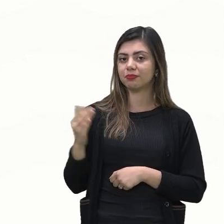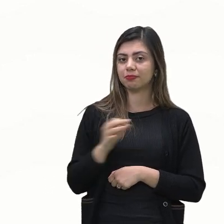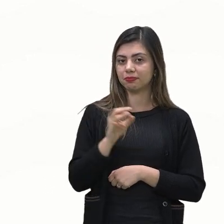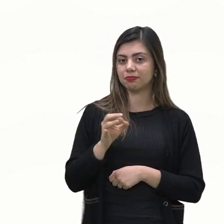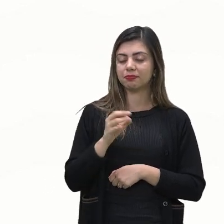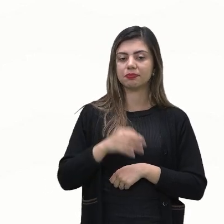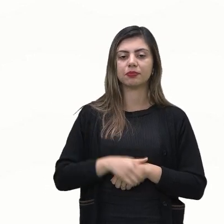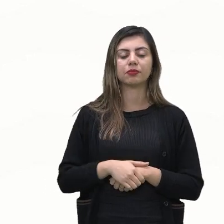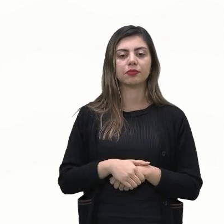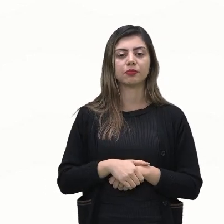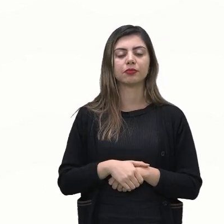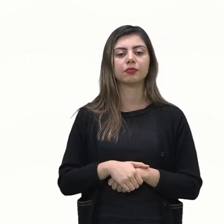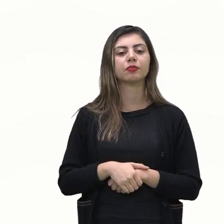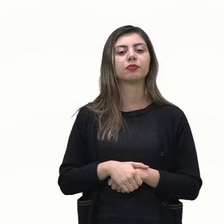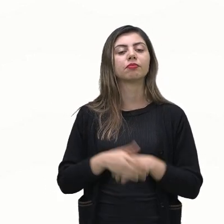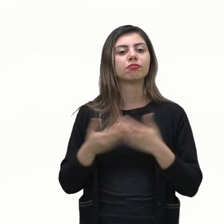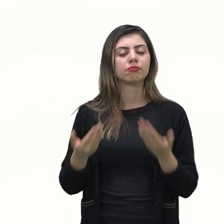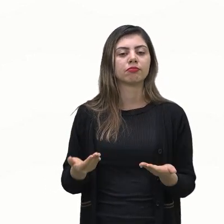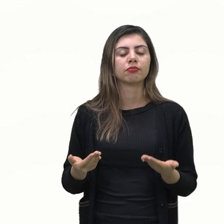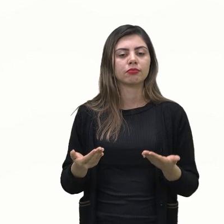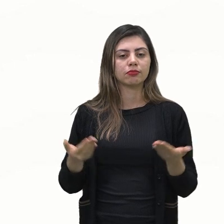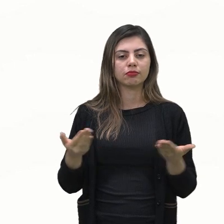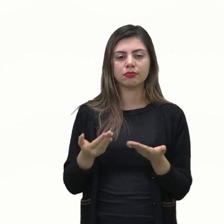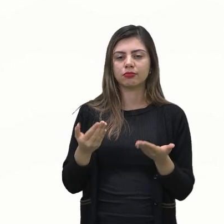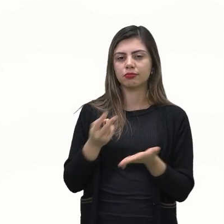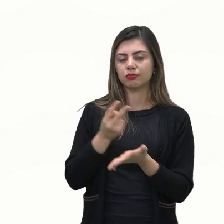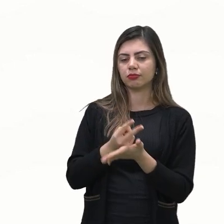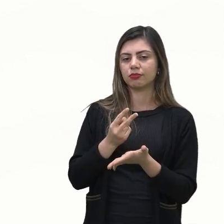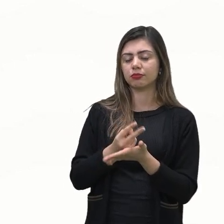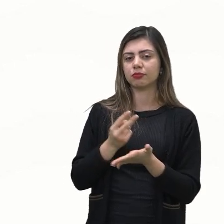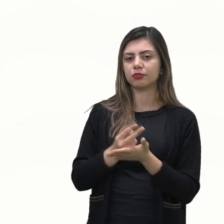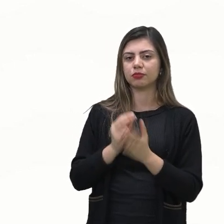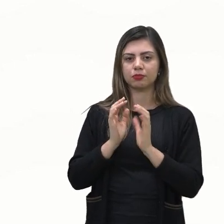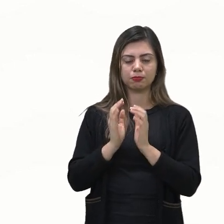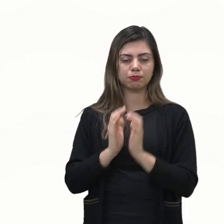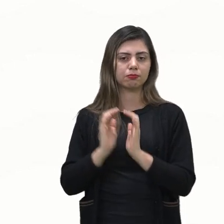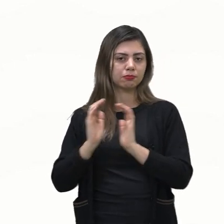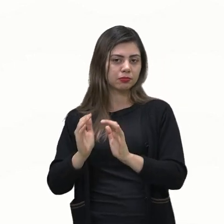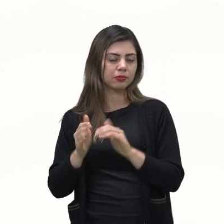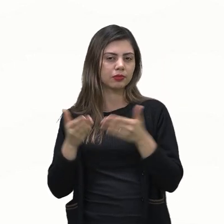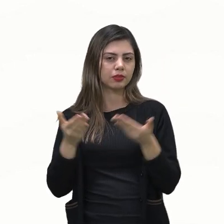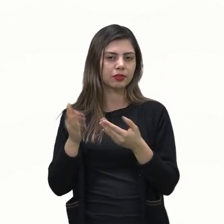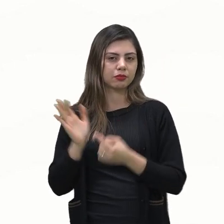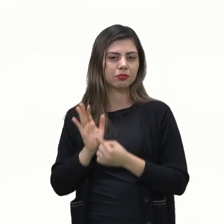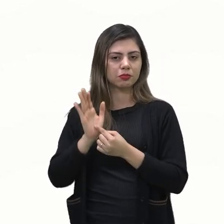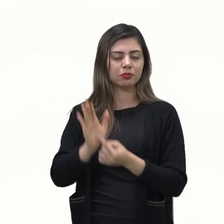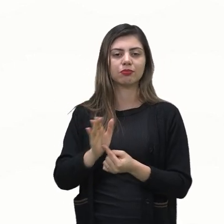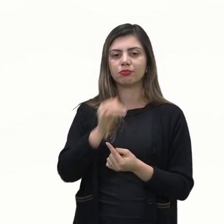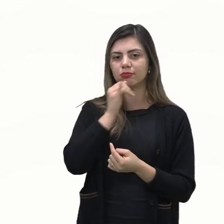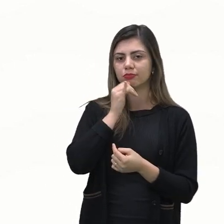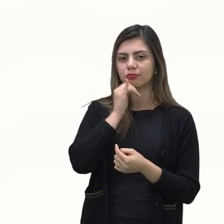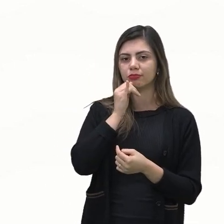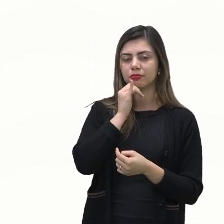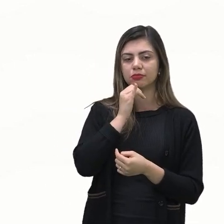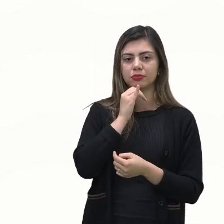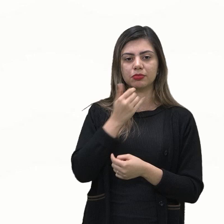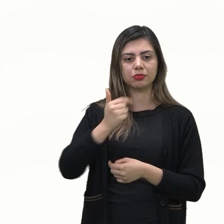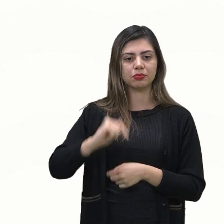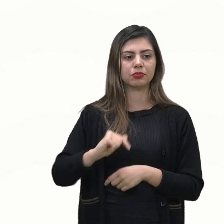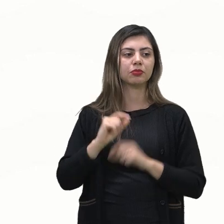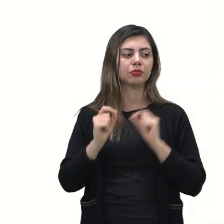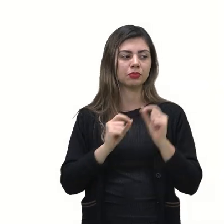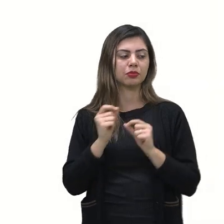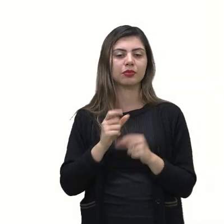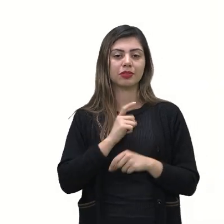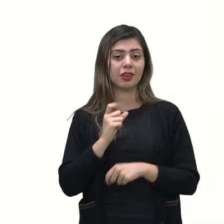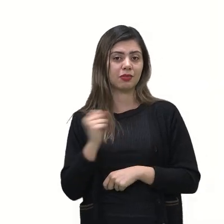tá bom ainda em relação a dado deixa eu te mostrar aqui mais dois exemplos ou mais um exemplo bem bacana